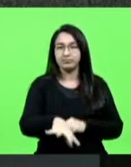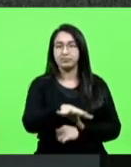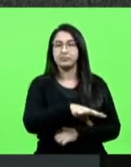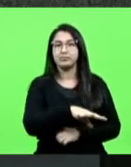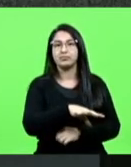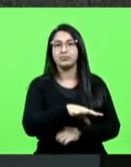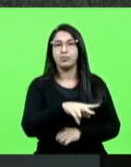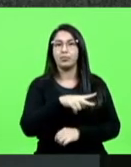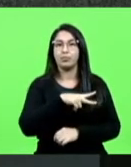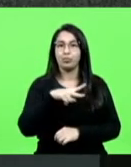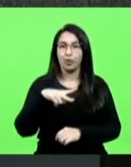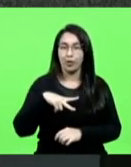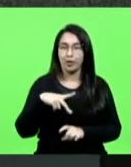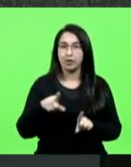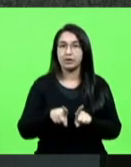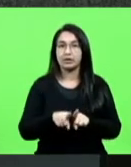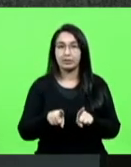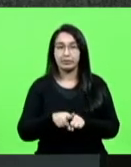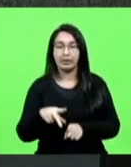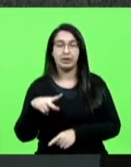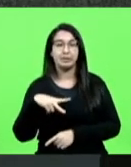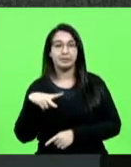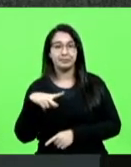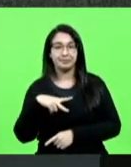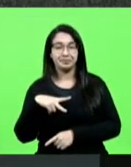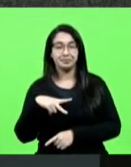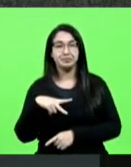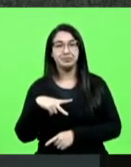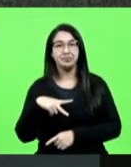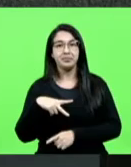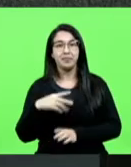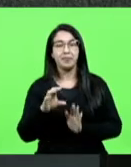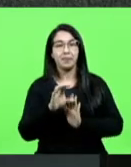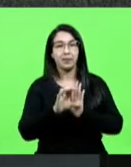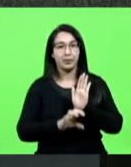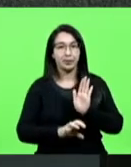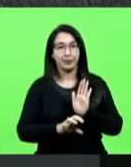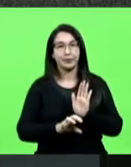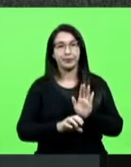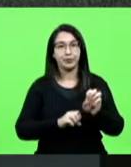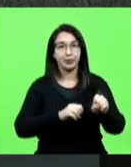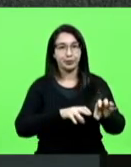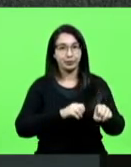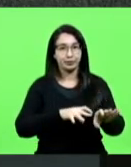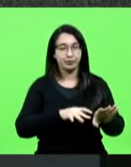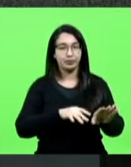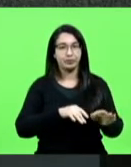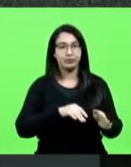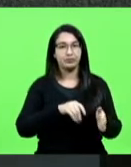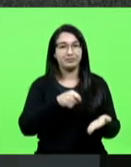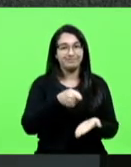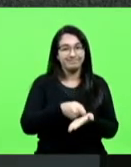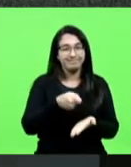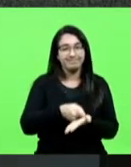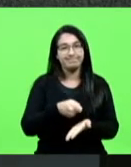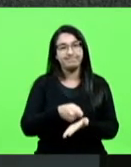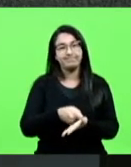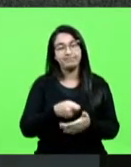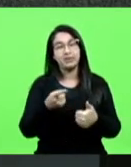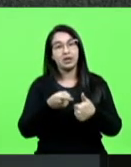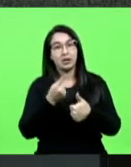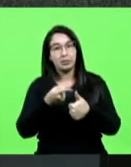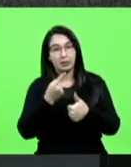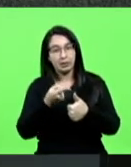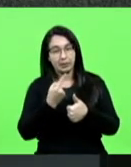pública e privada, no currículo obrigatório. Então, essa é a primeira indagação que eu